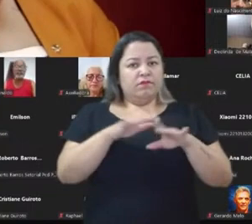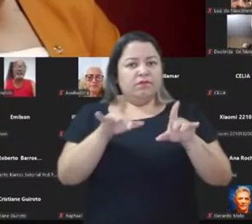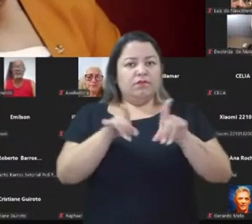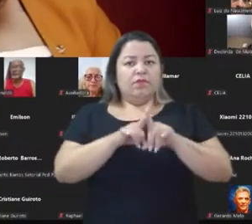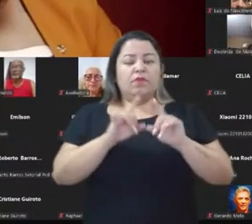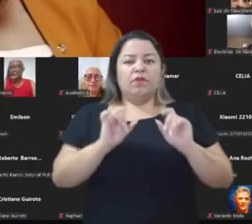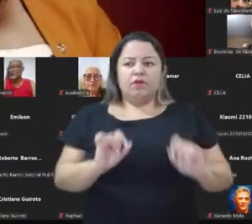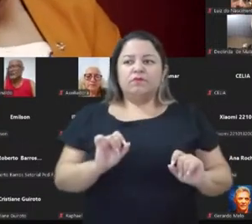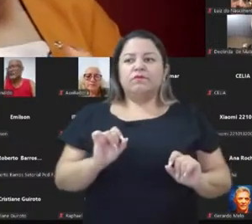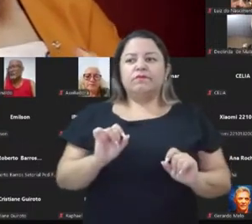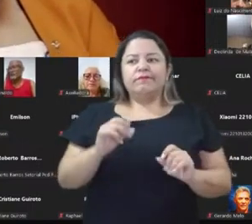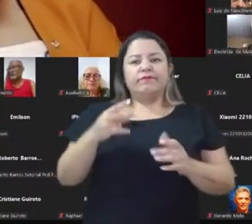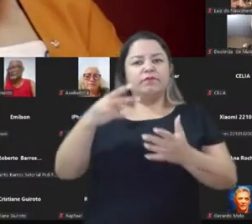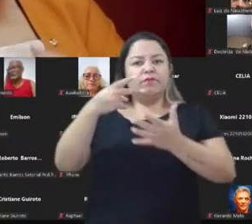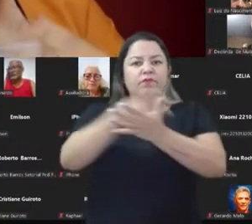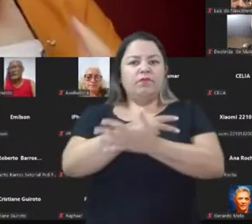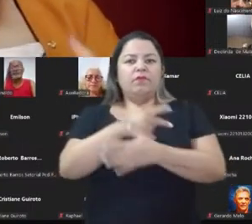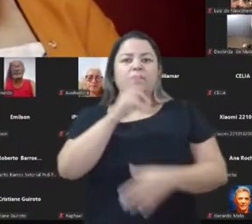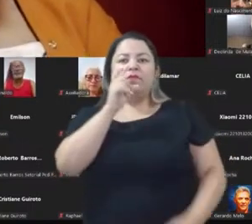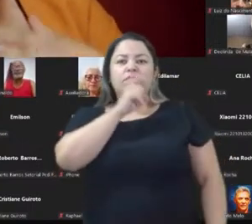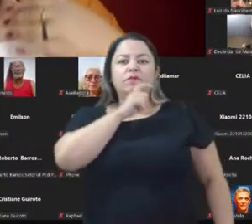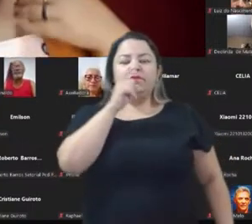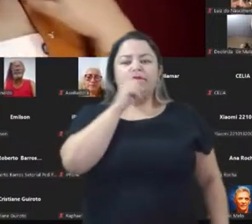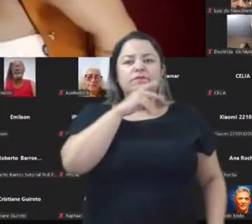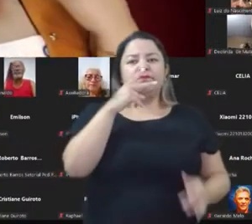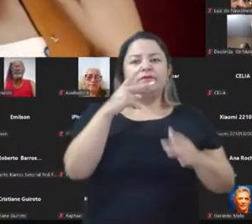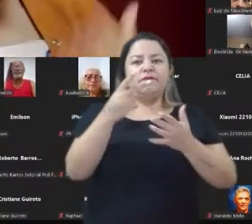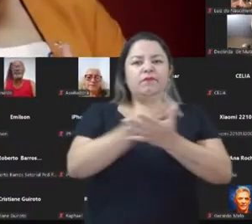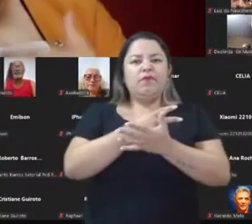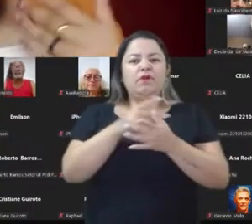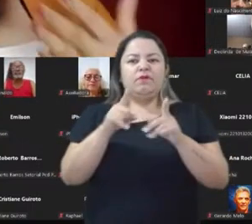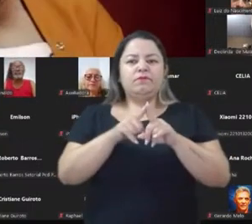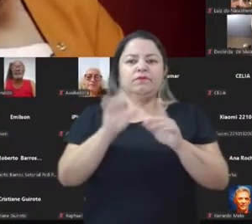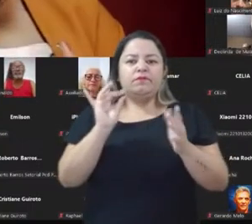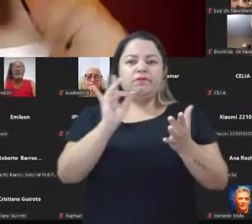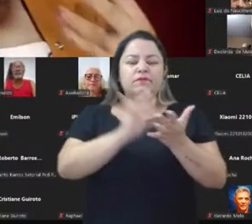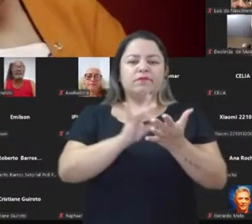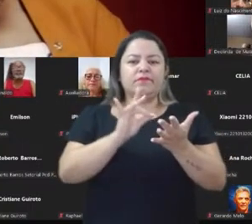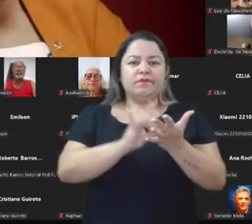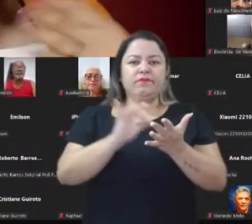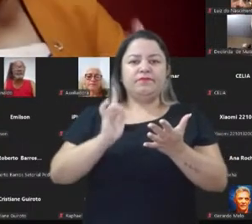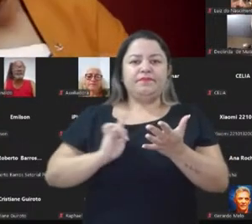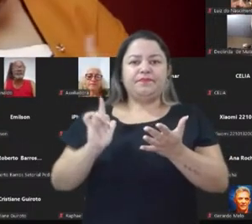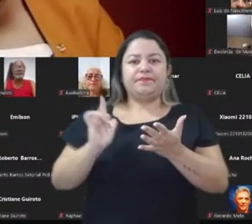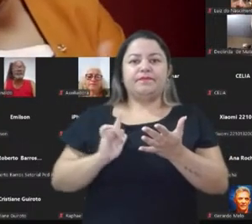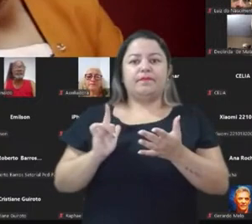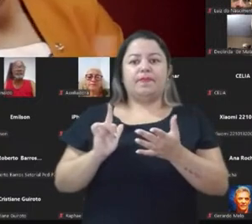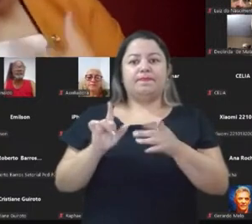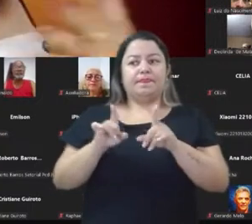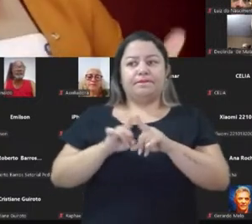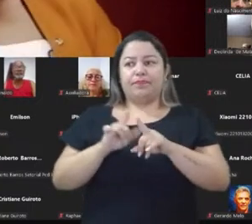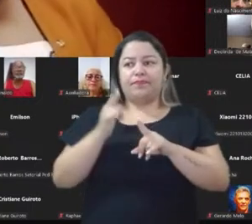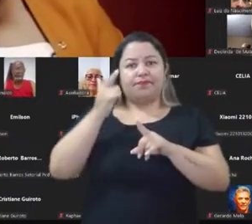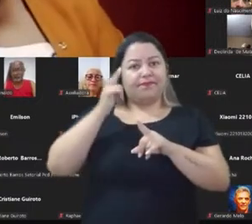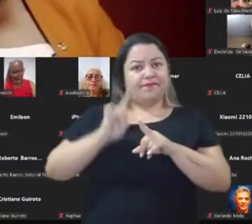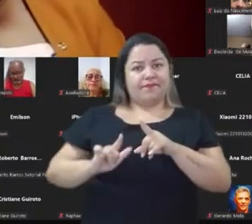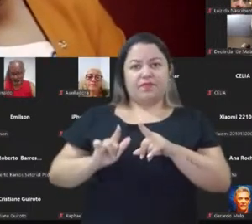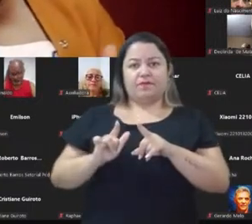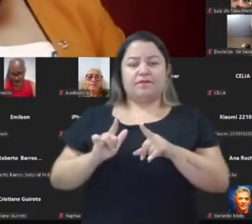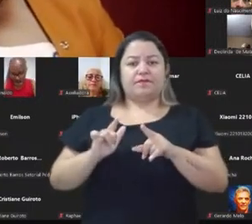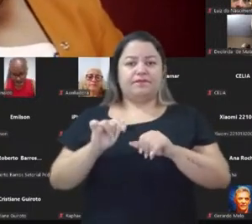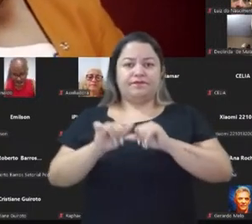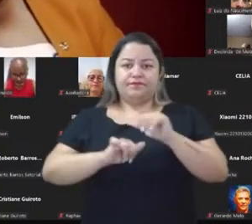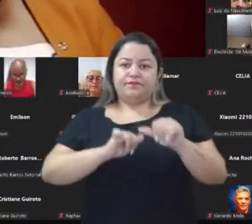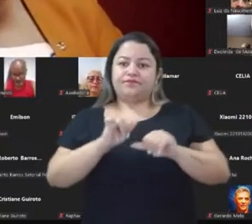mas também corre o risco dessa fake news se consolidar enquanto uma verdade absoluta daqui a pouco a gente não consegue mais reverter.